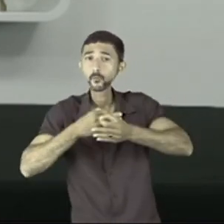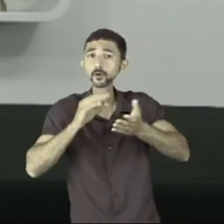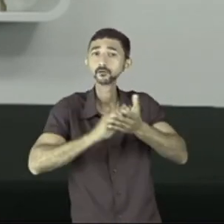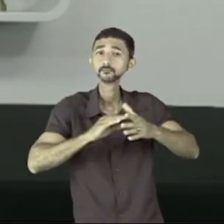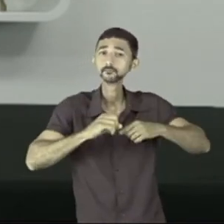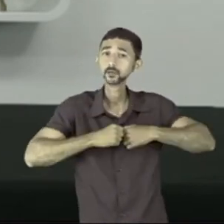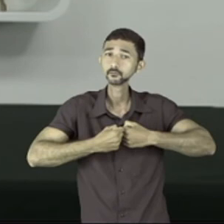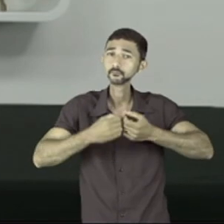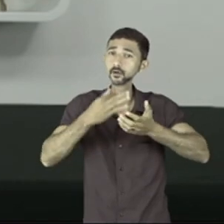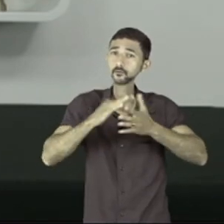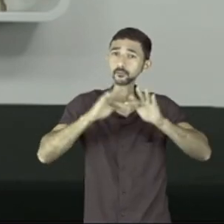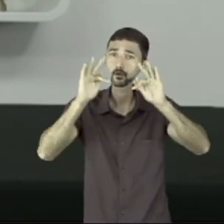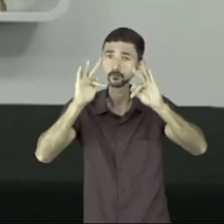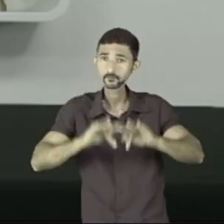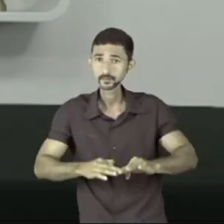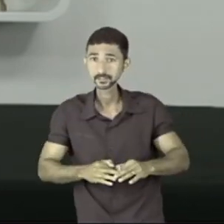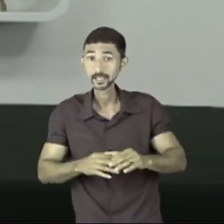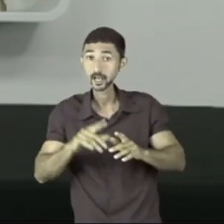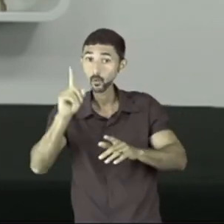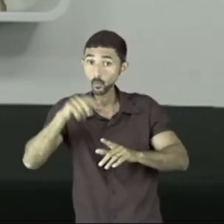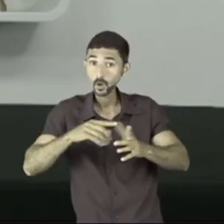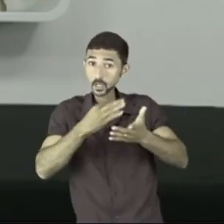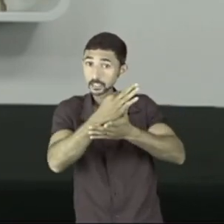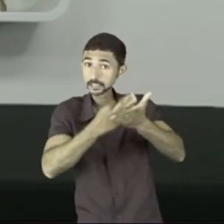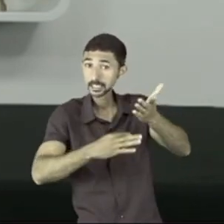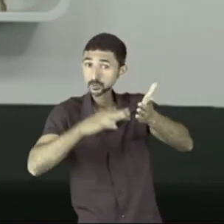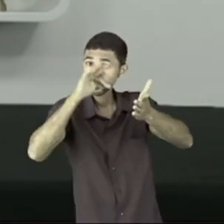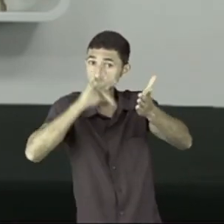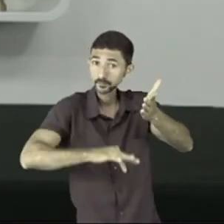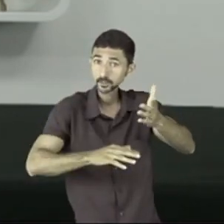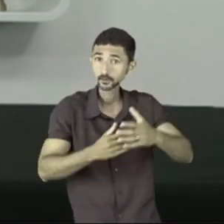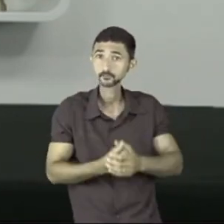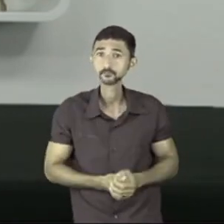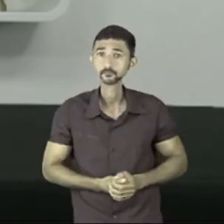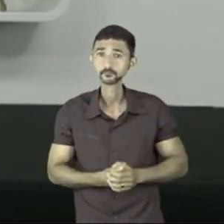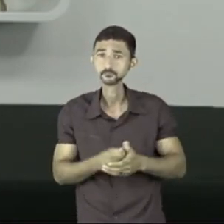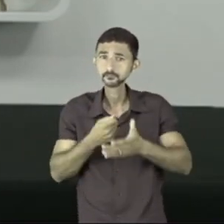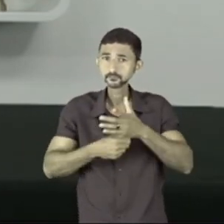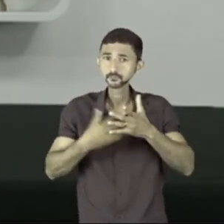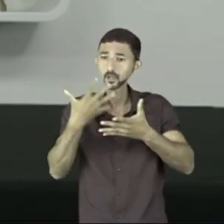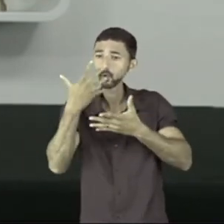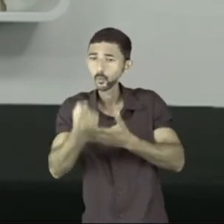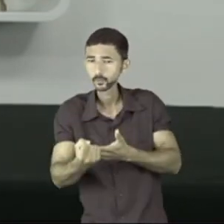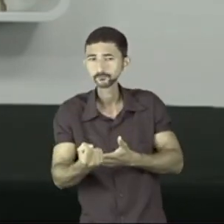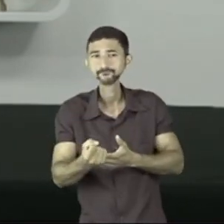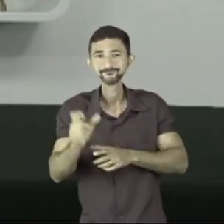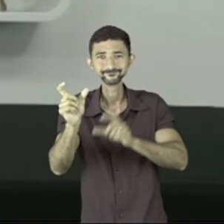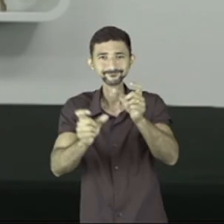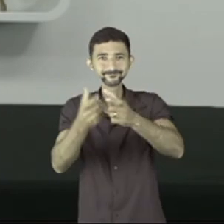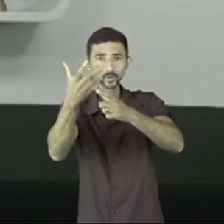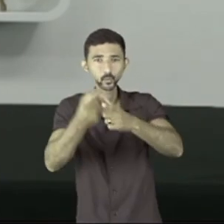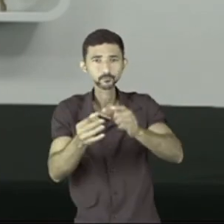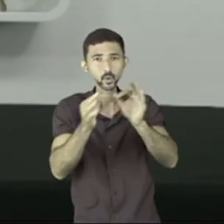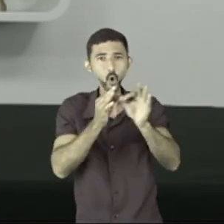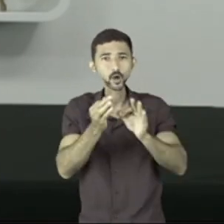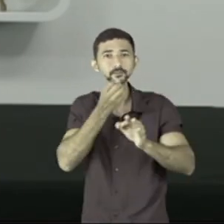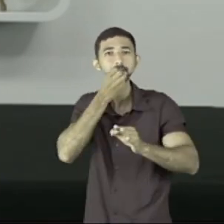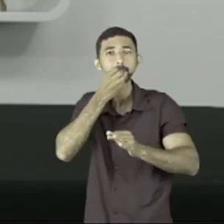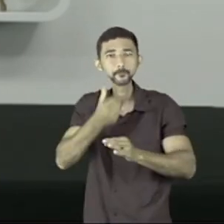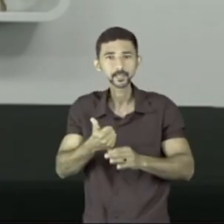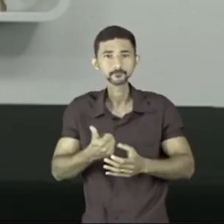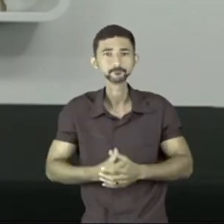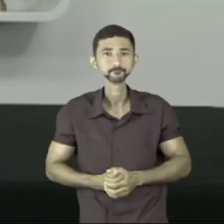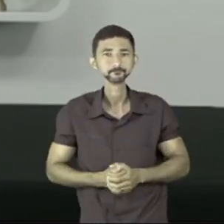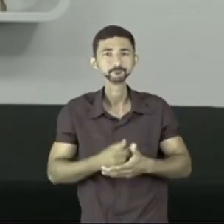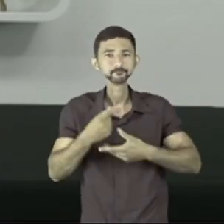o final quando eu digo é a finalidade dele é você tentar convencer alguém então se você organiza bem as